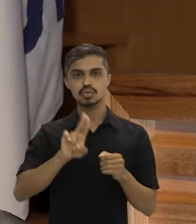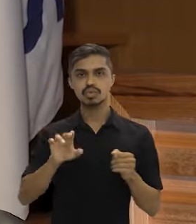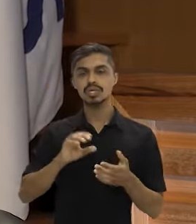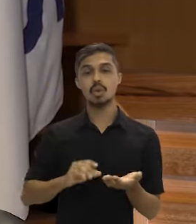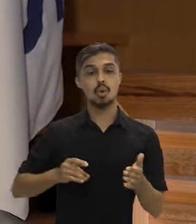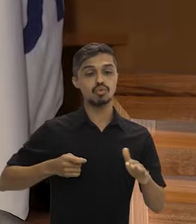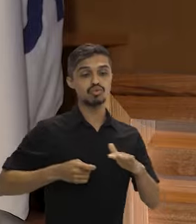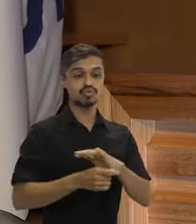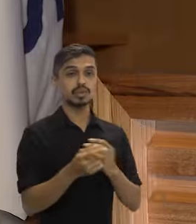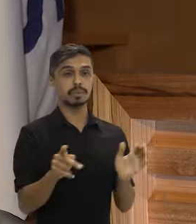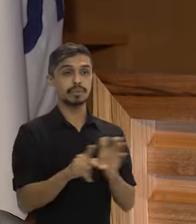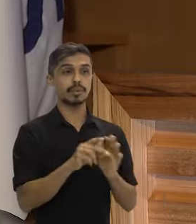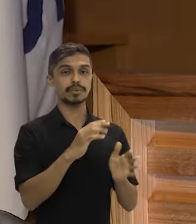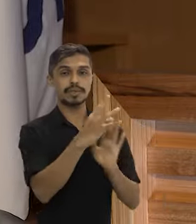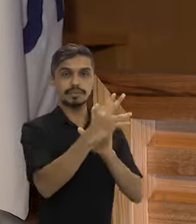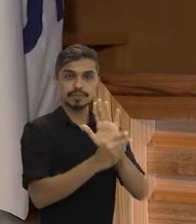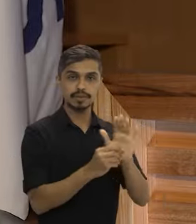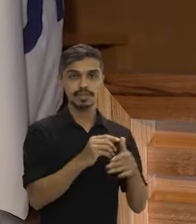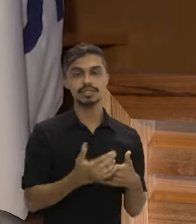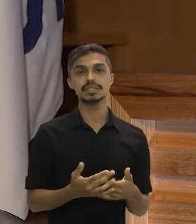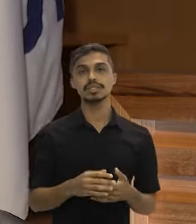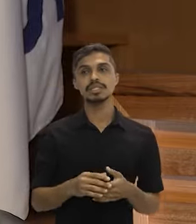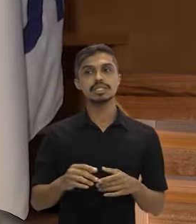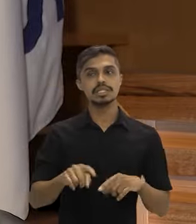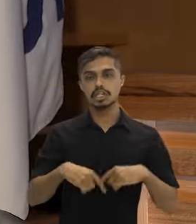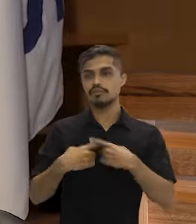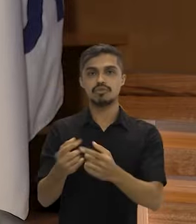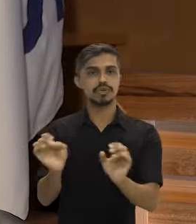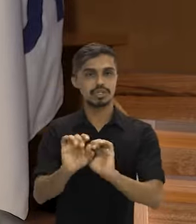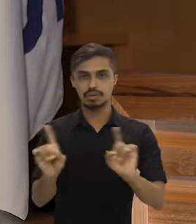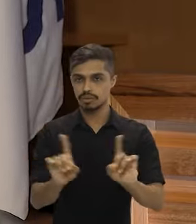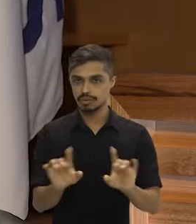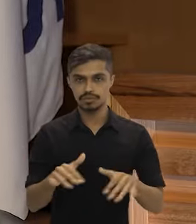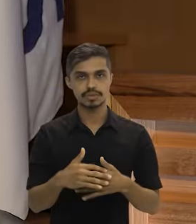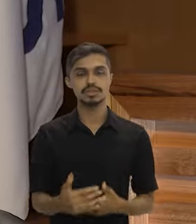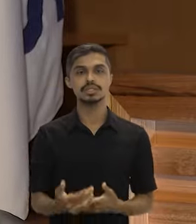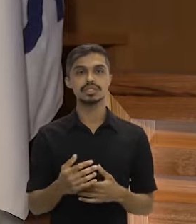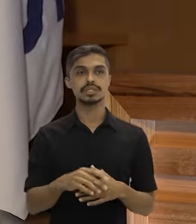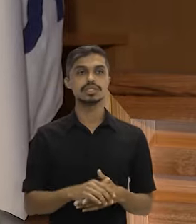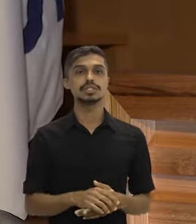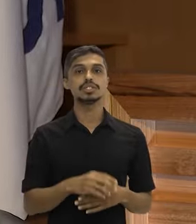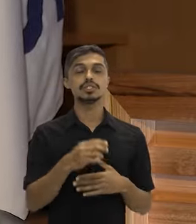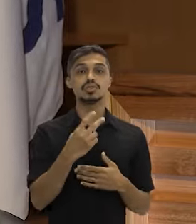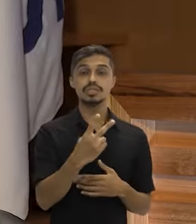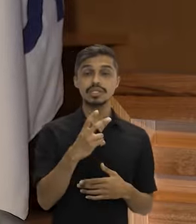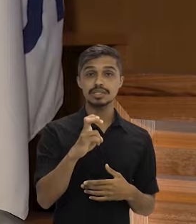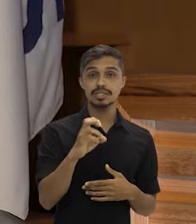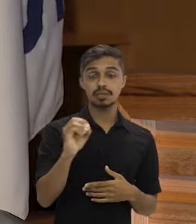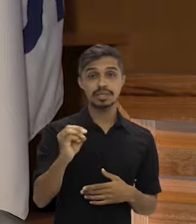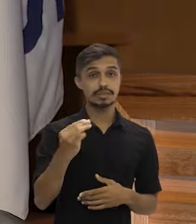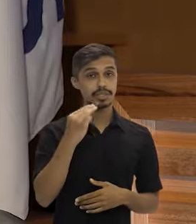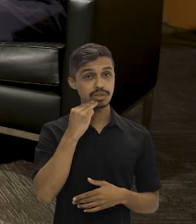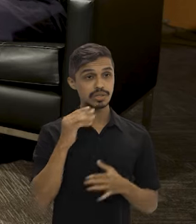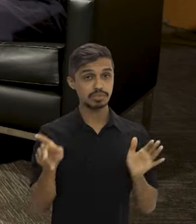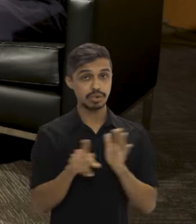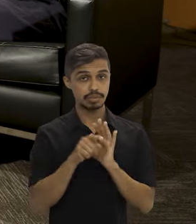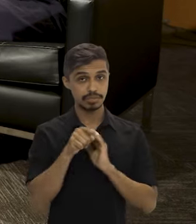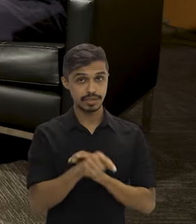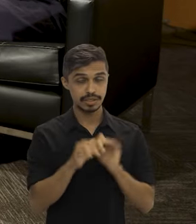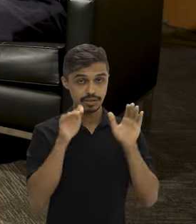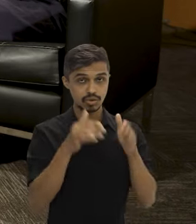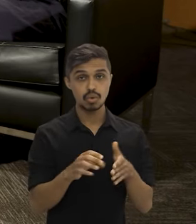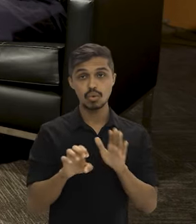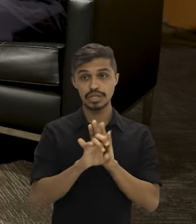isso com o Fundo Amazônia, então, com recursos não reembolsáveis. São 450 milhões do Fundo Amazônia. O edital já foi